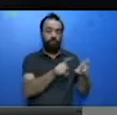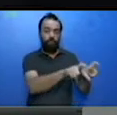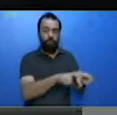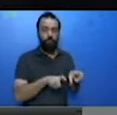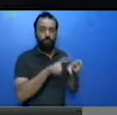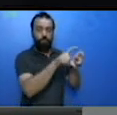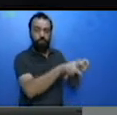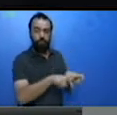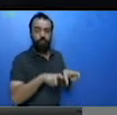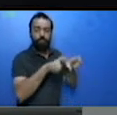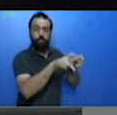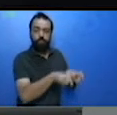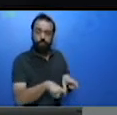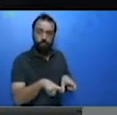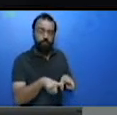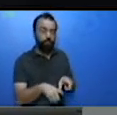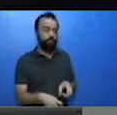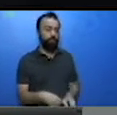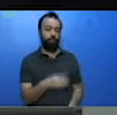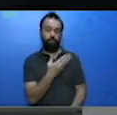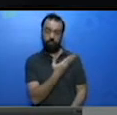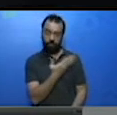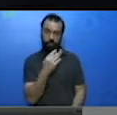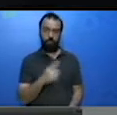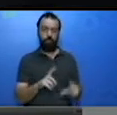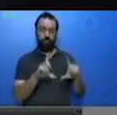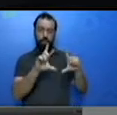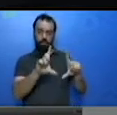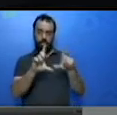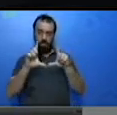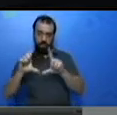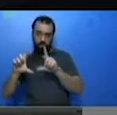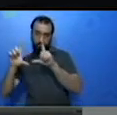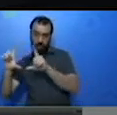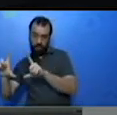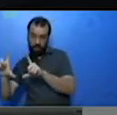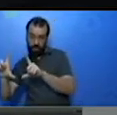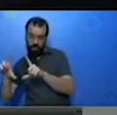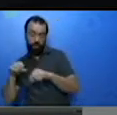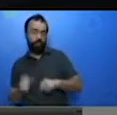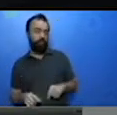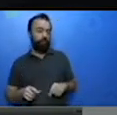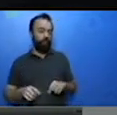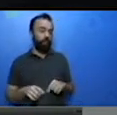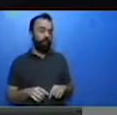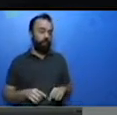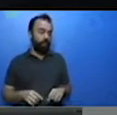Já deixamos também em qual das imagens o local recebe sombra.